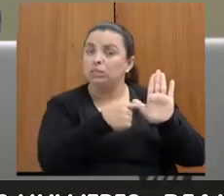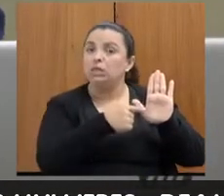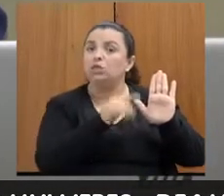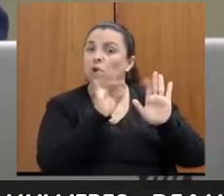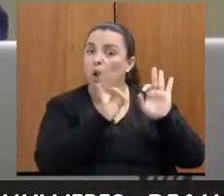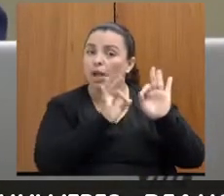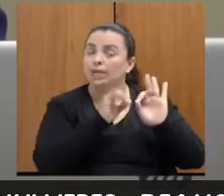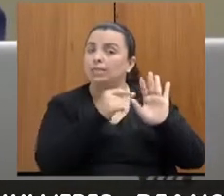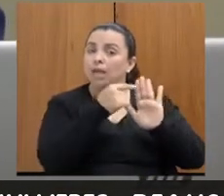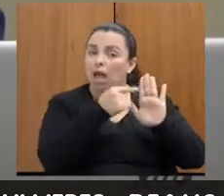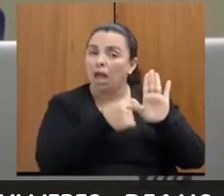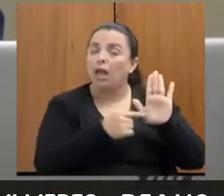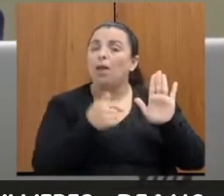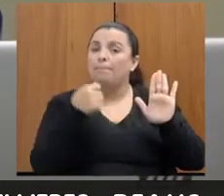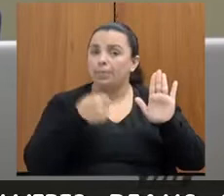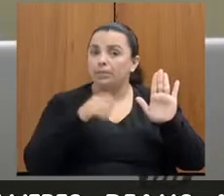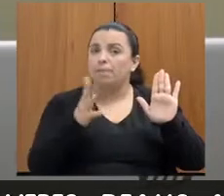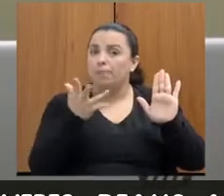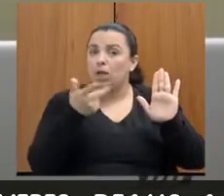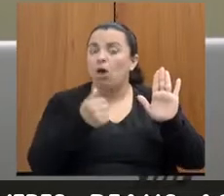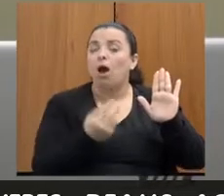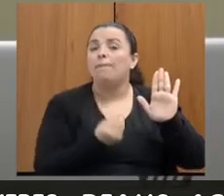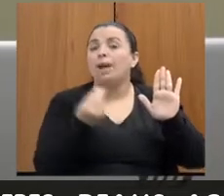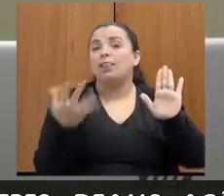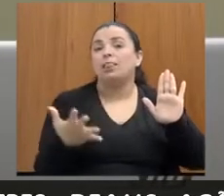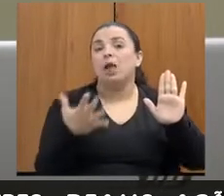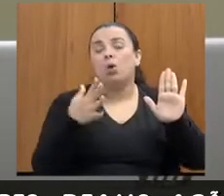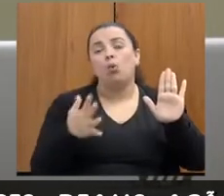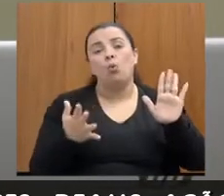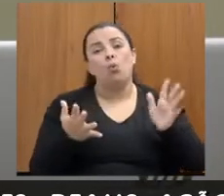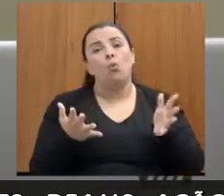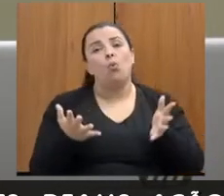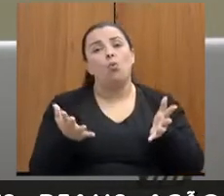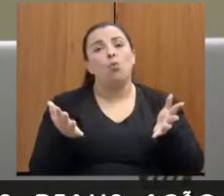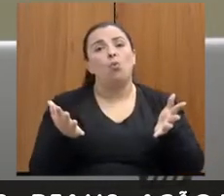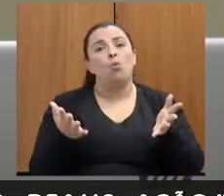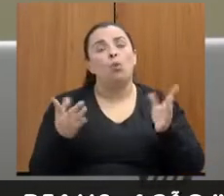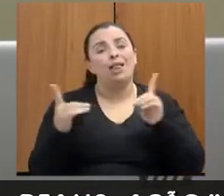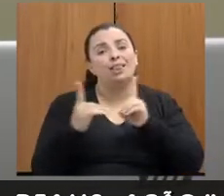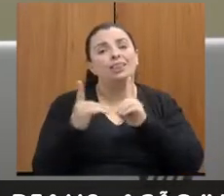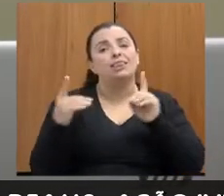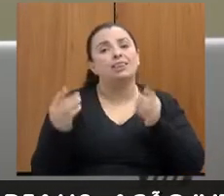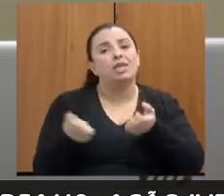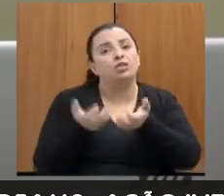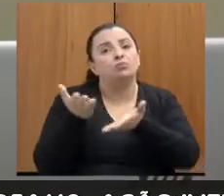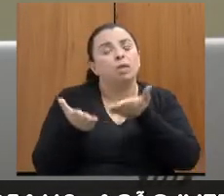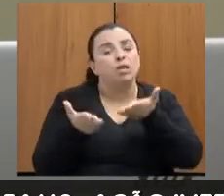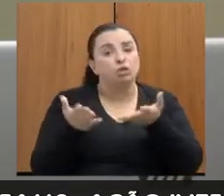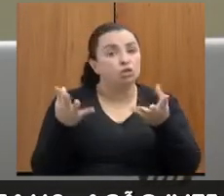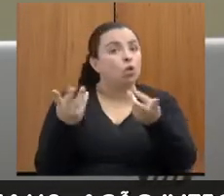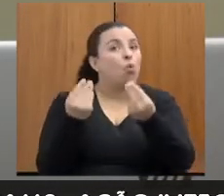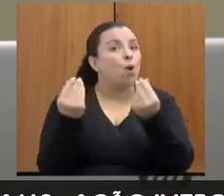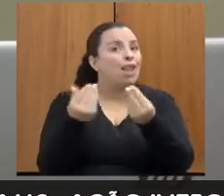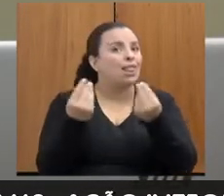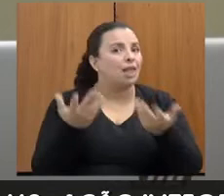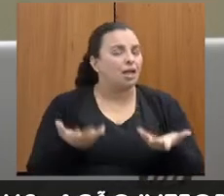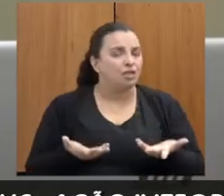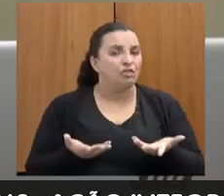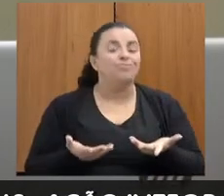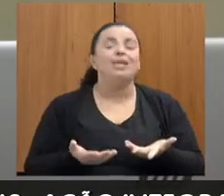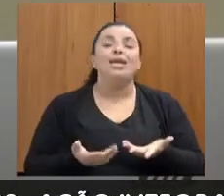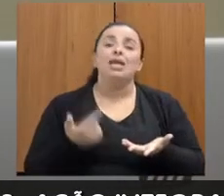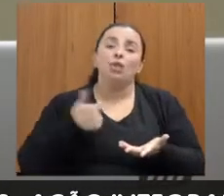organizados para atender com maior qualidade. Então, faz parte de um conjunto de ações essas escutas e o nosso papel aqui